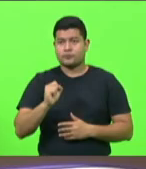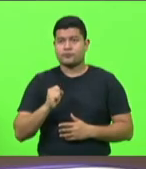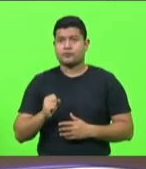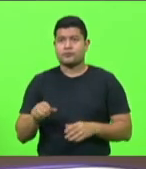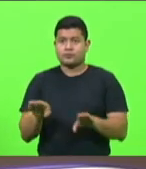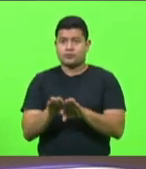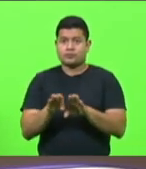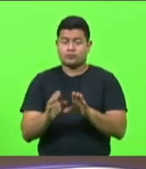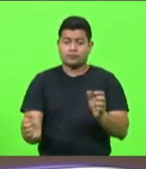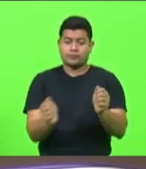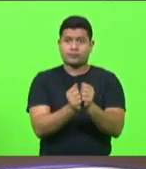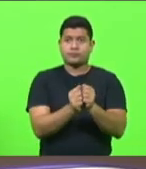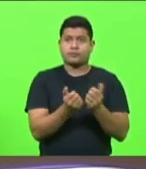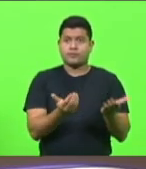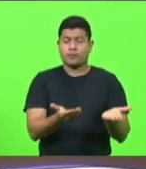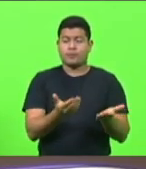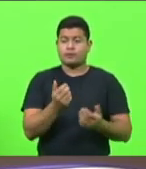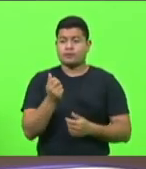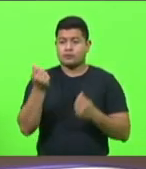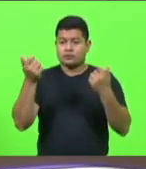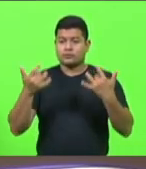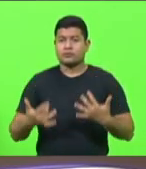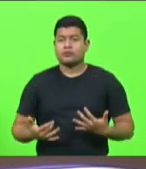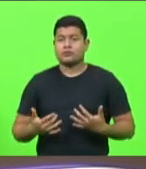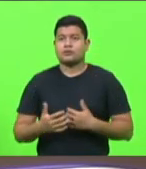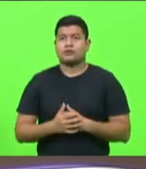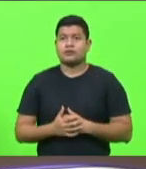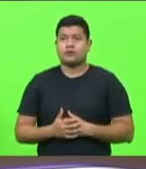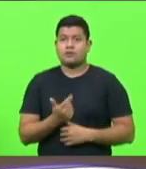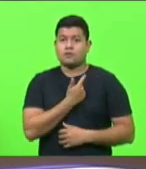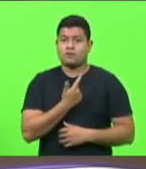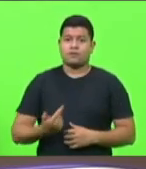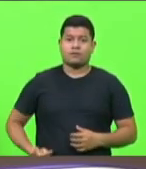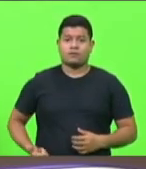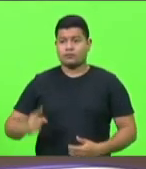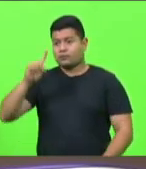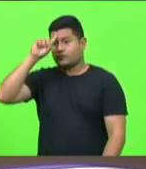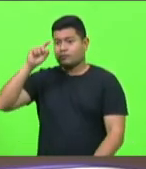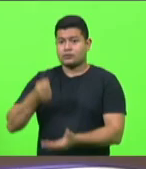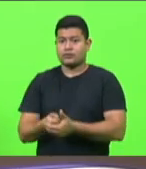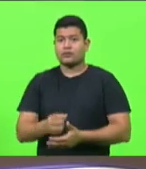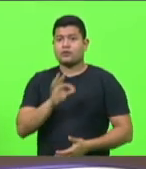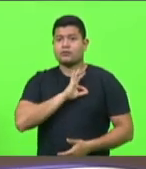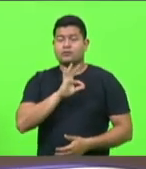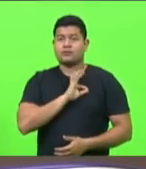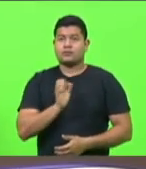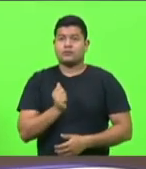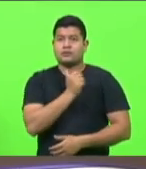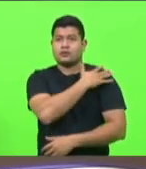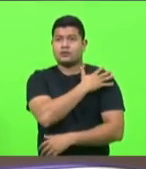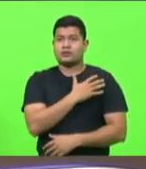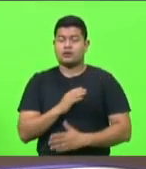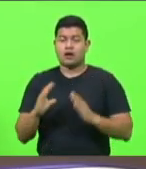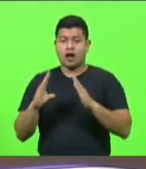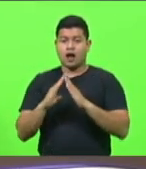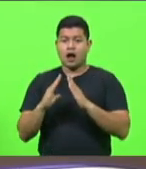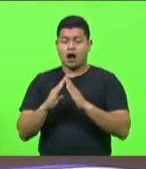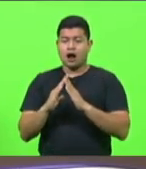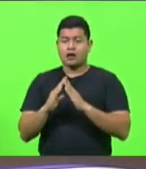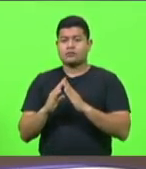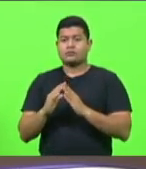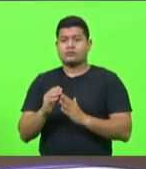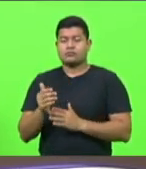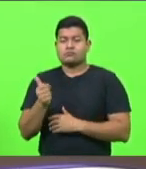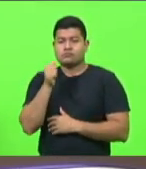mas só relembrando, um governo que determinou que a polícia militar fosse, na casa de uma senhora, no início da